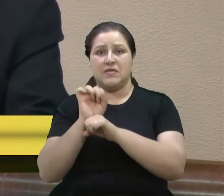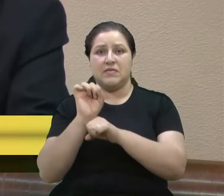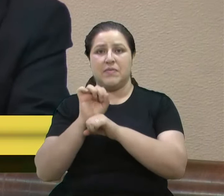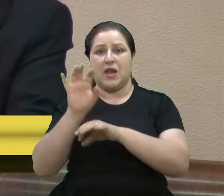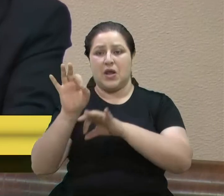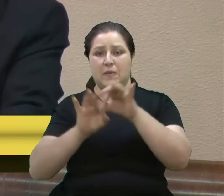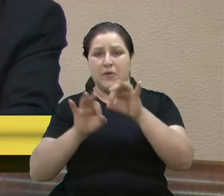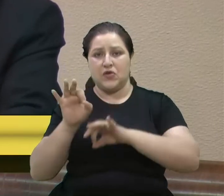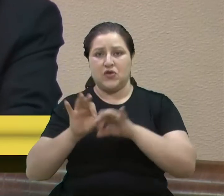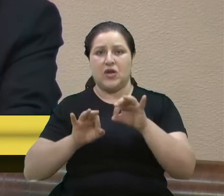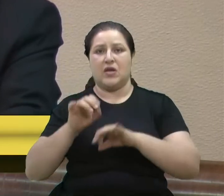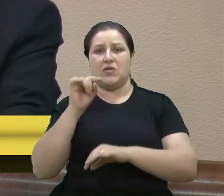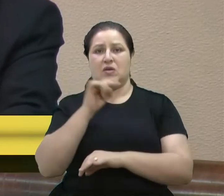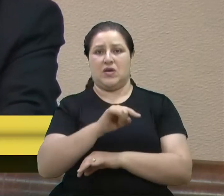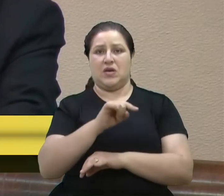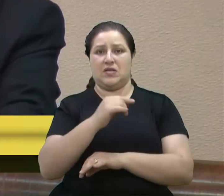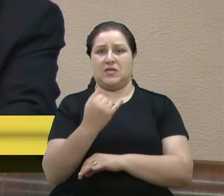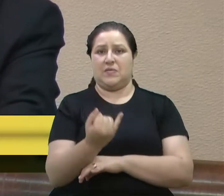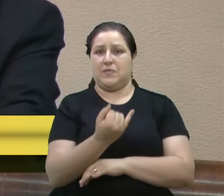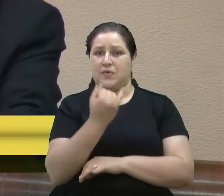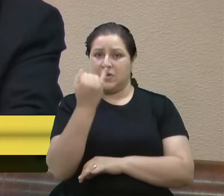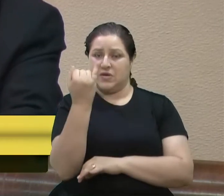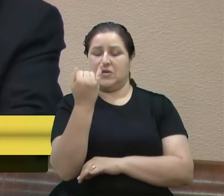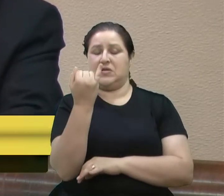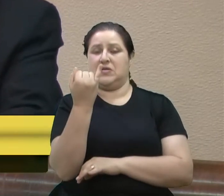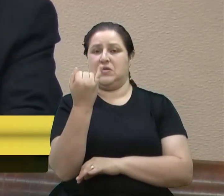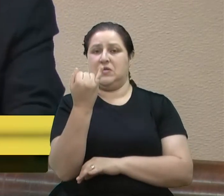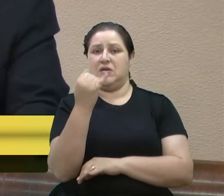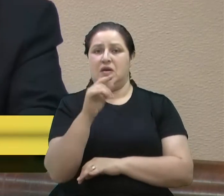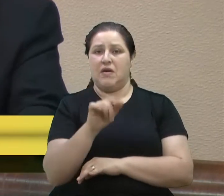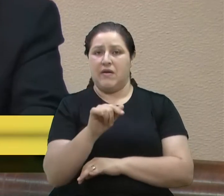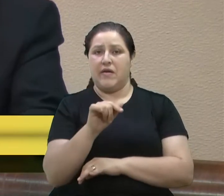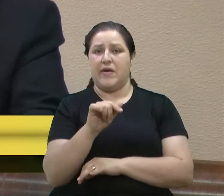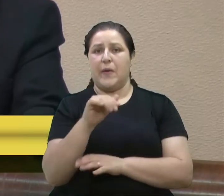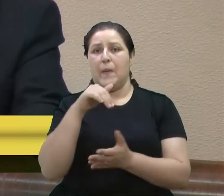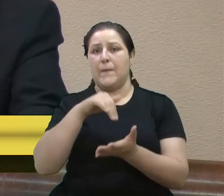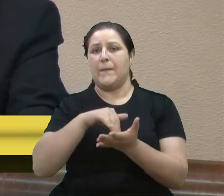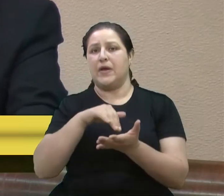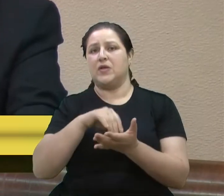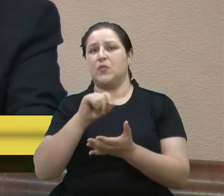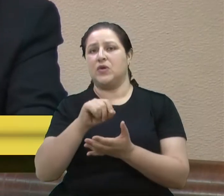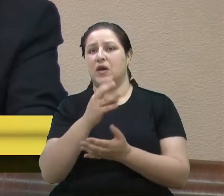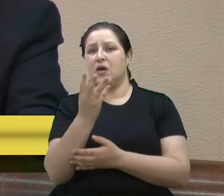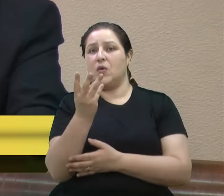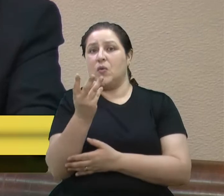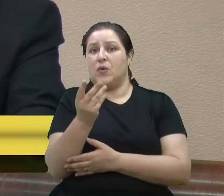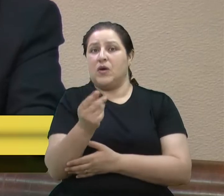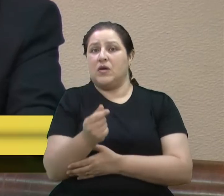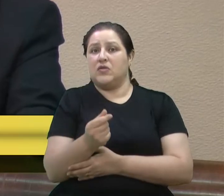com essa importância, com essa relevância, é que o mínimo que uma quantidade